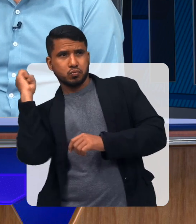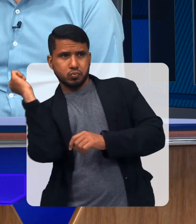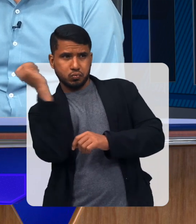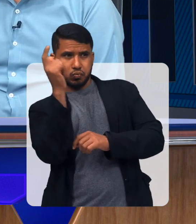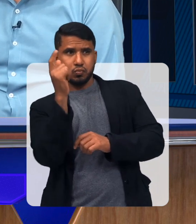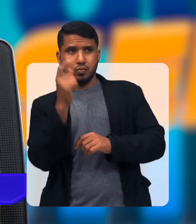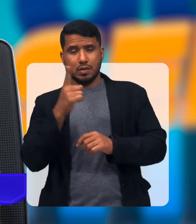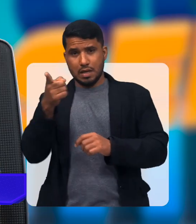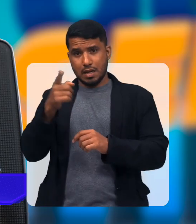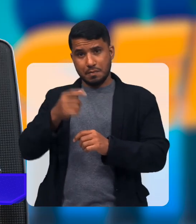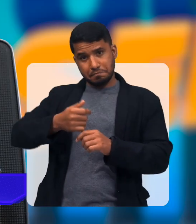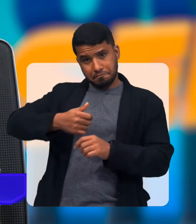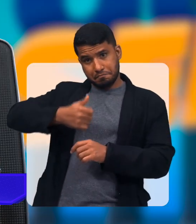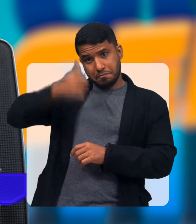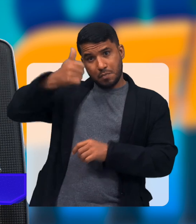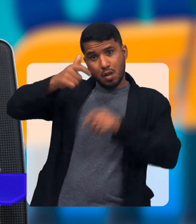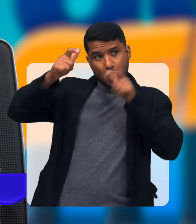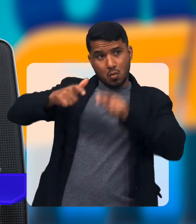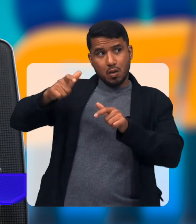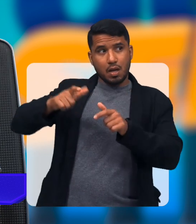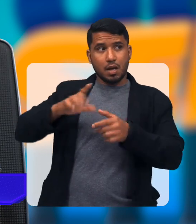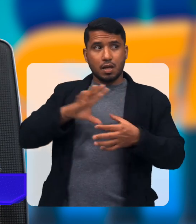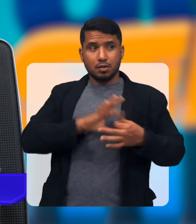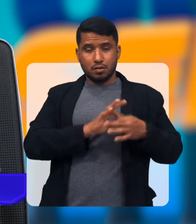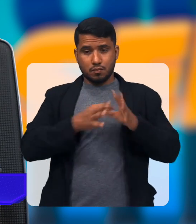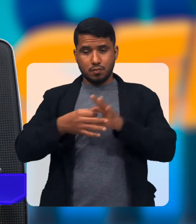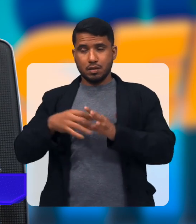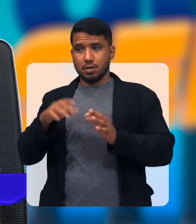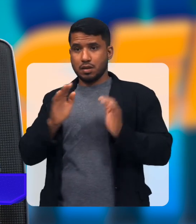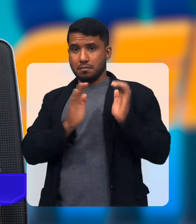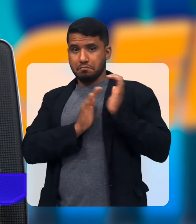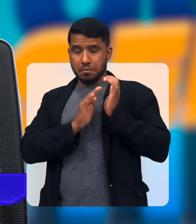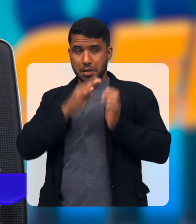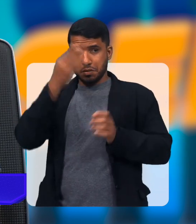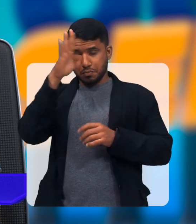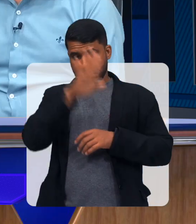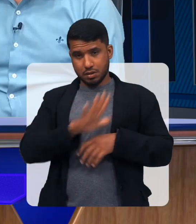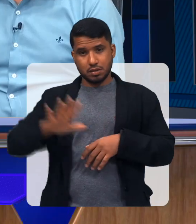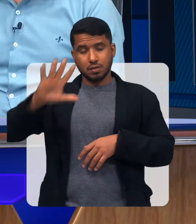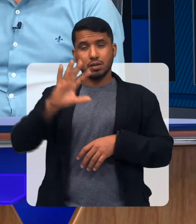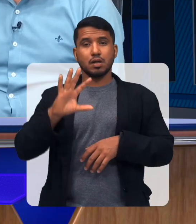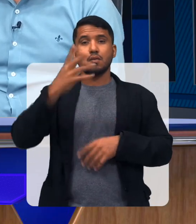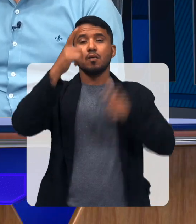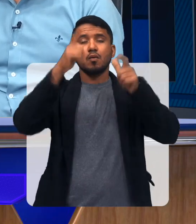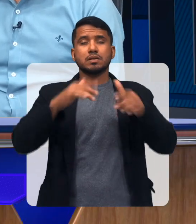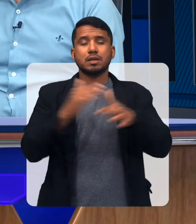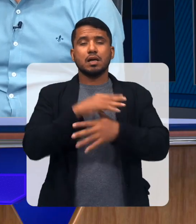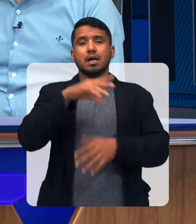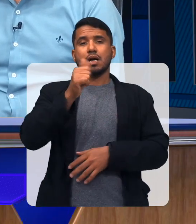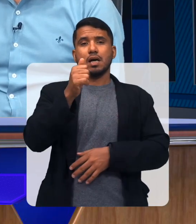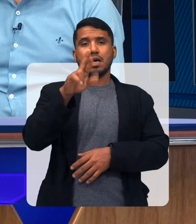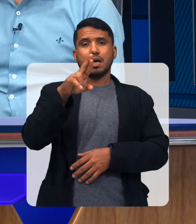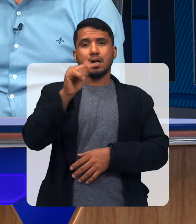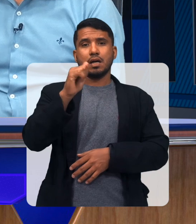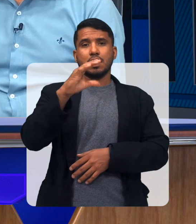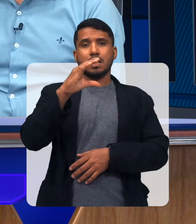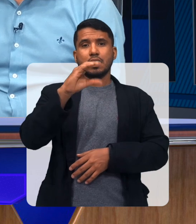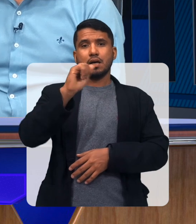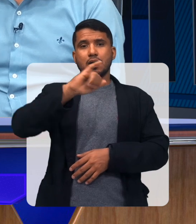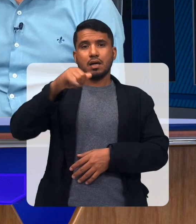foi primeiro lugar Nas Olimpíadas das APAE Nacional Isso é bom Que aconteceu em Aracaju Você lembra o nome dela?